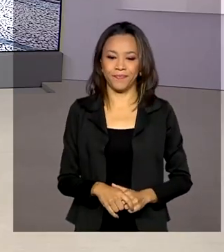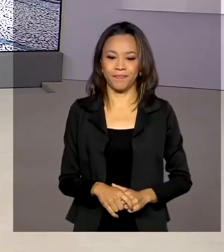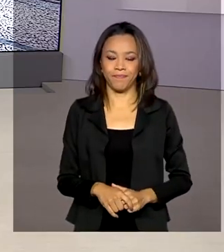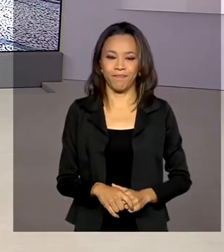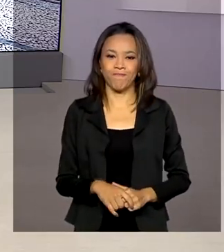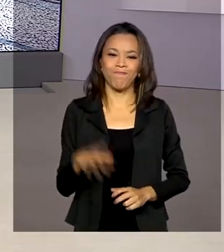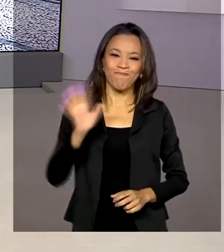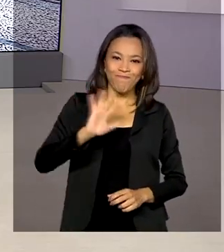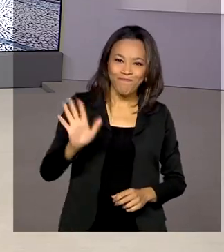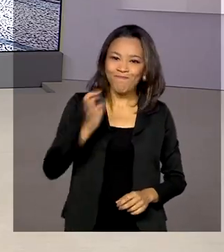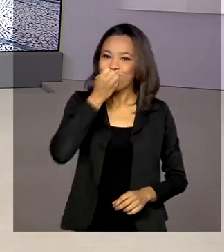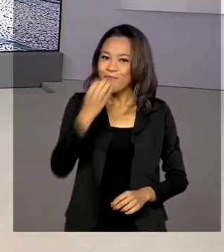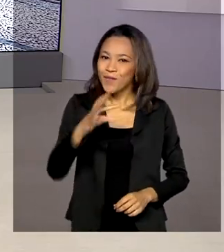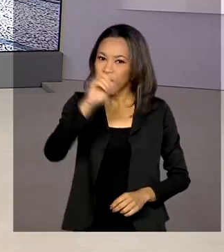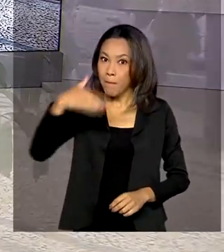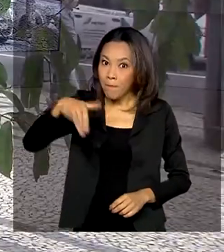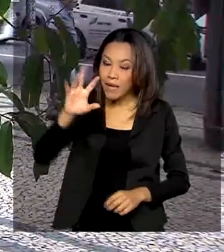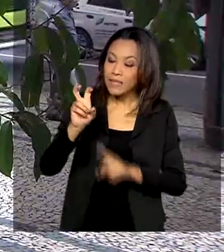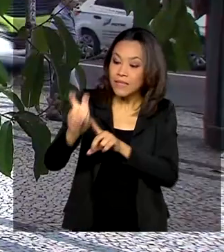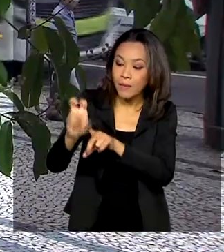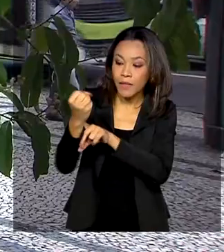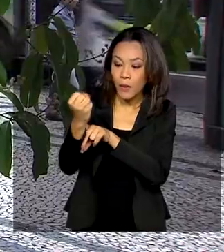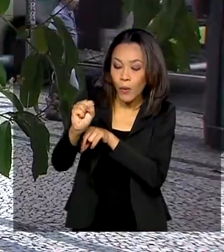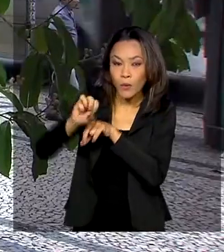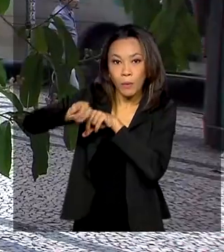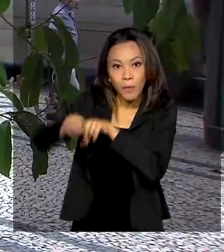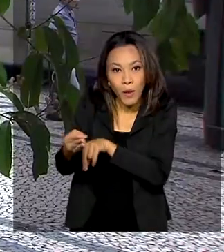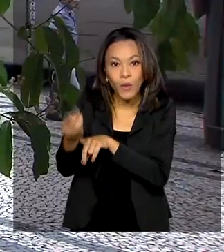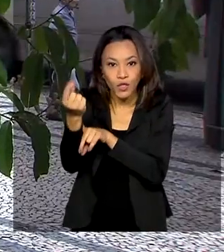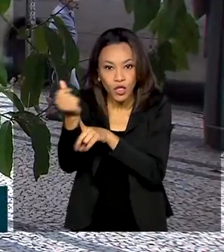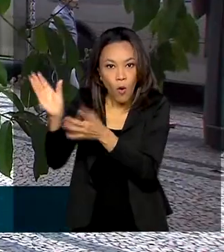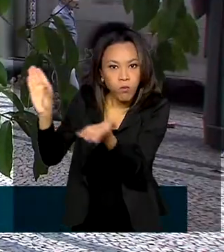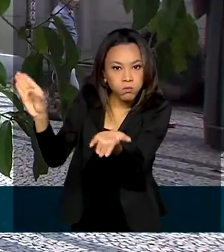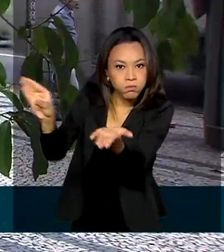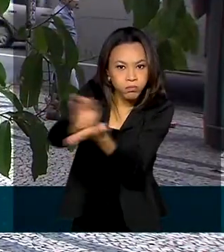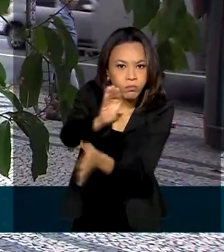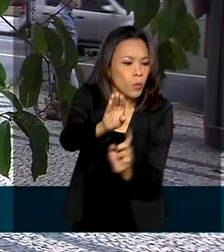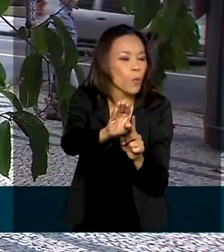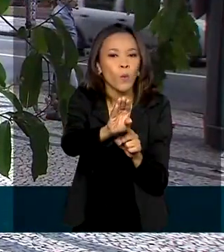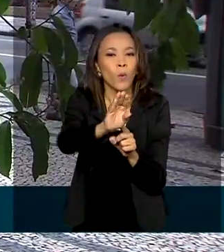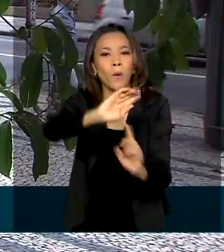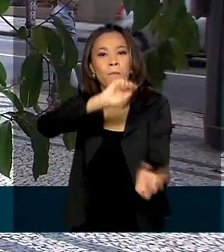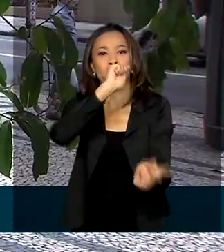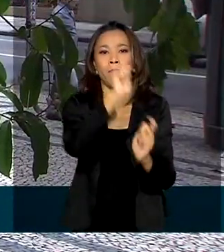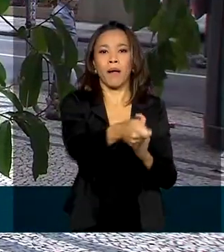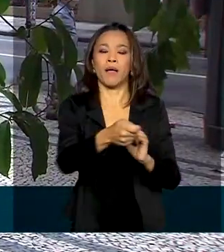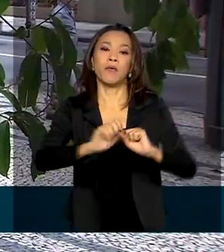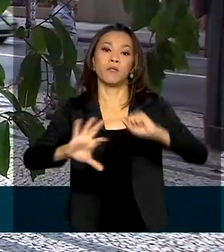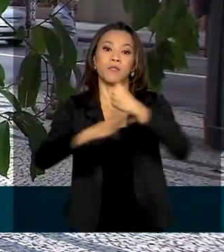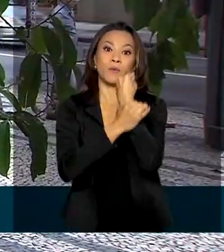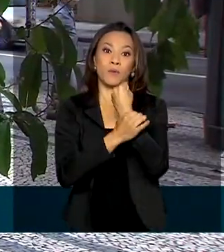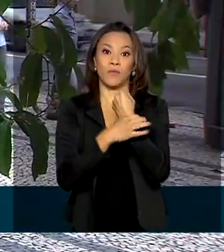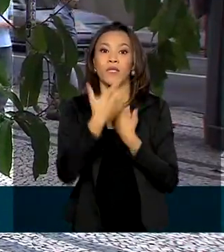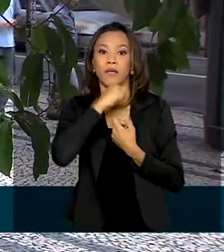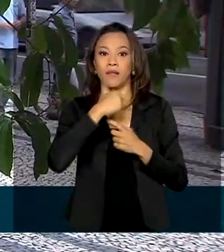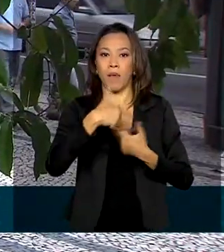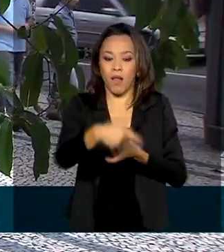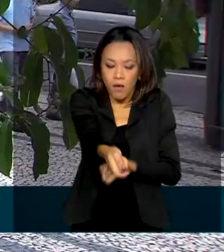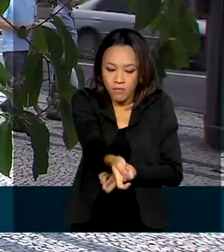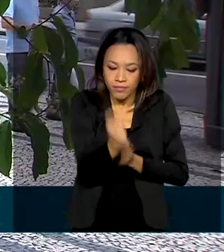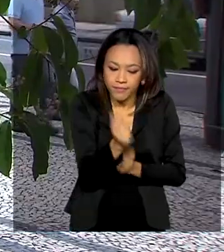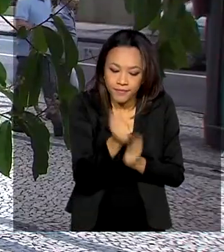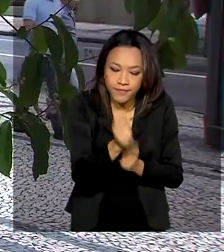Oi, Manu. Bom dia. Mais de 58 milhões de reais que seriam destinados ao pagamento do seguro-desemprego do pescador artesanal foram